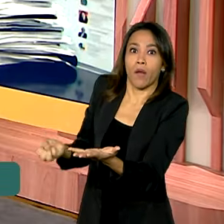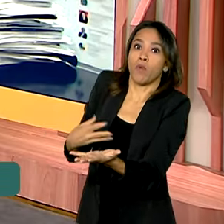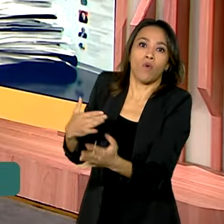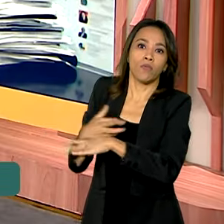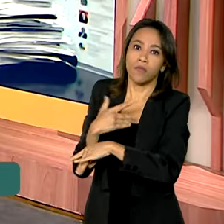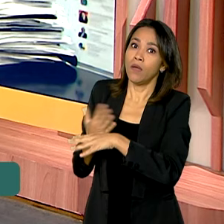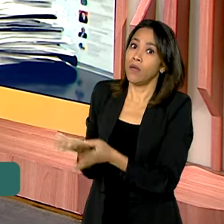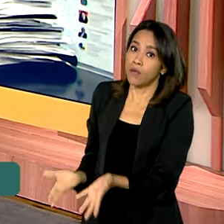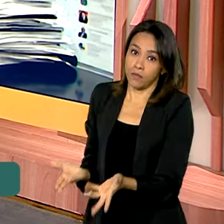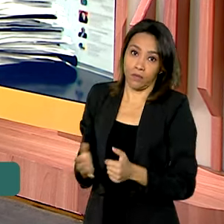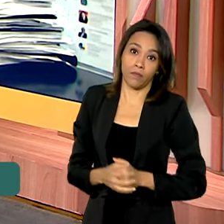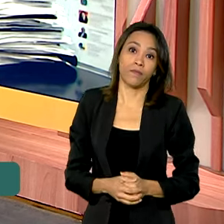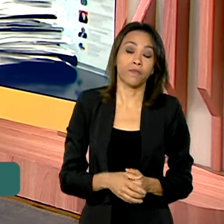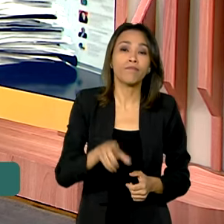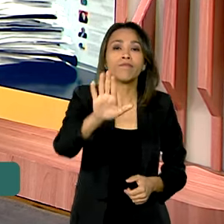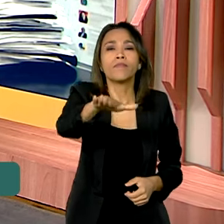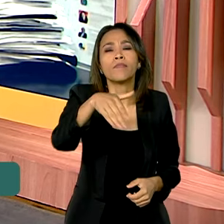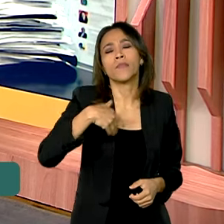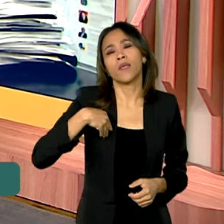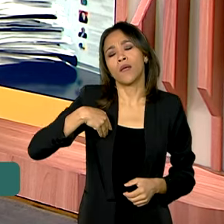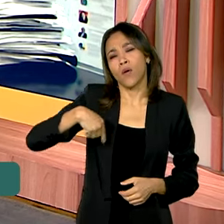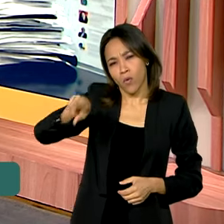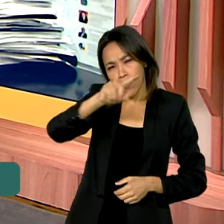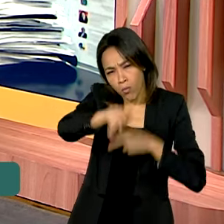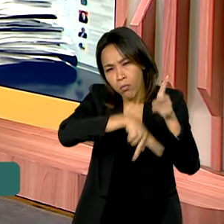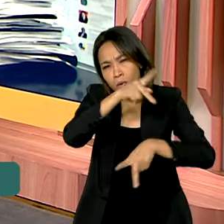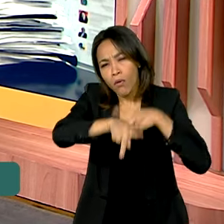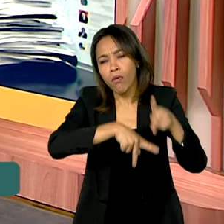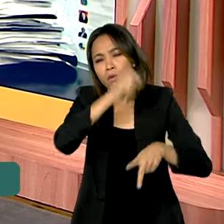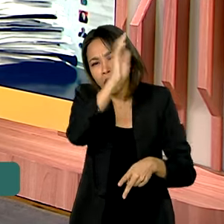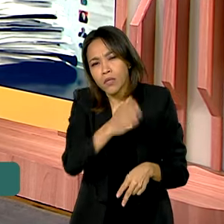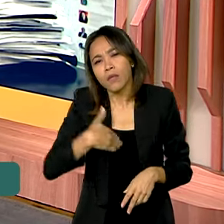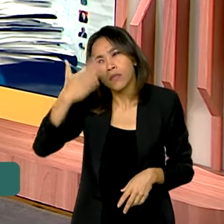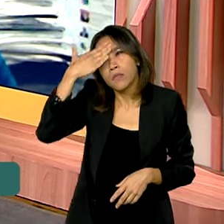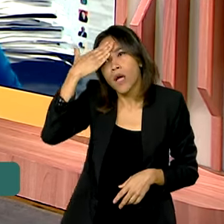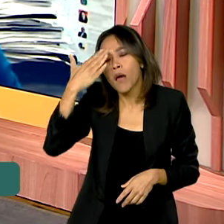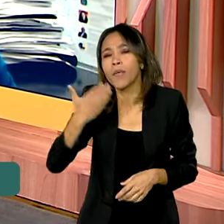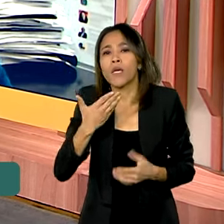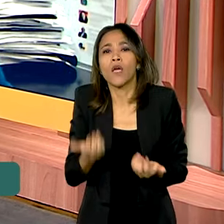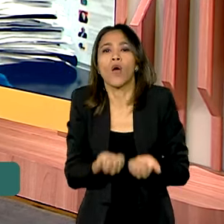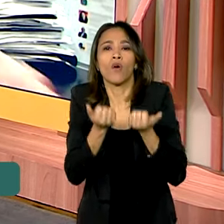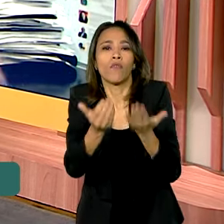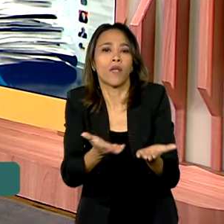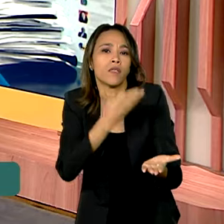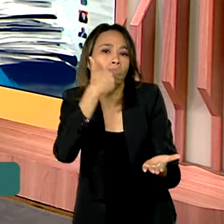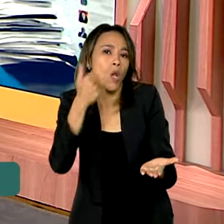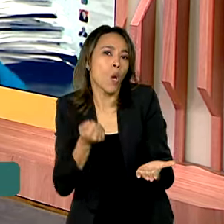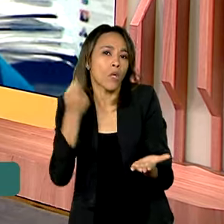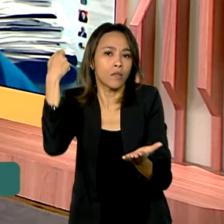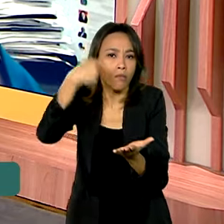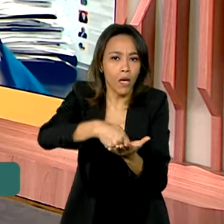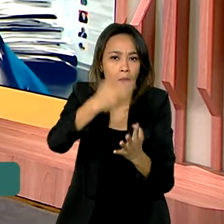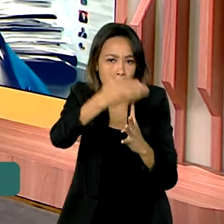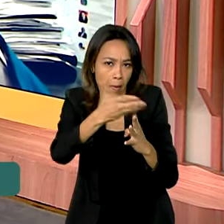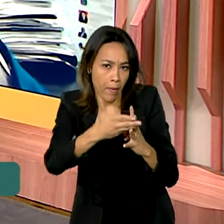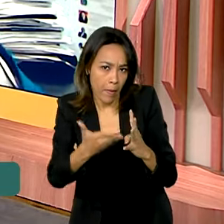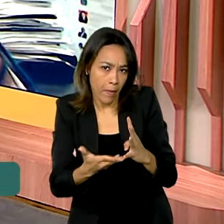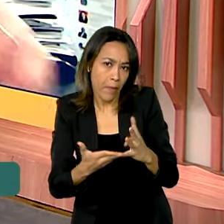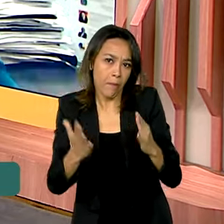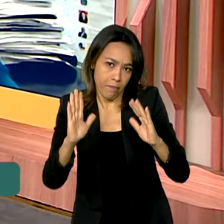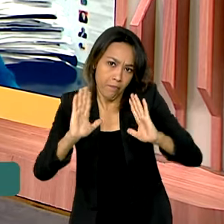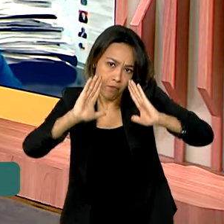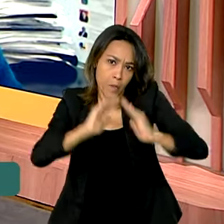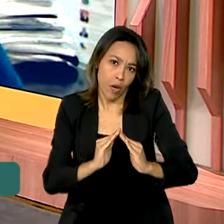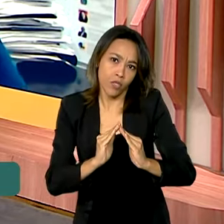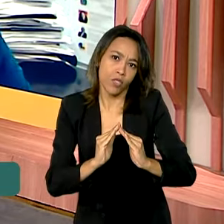Ministro, os brasileiros sabem que o programa oferece as melhores taxas, as melhores condições de financiamento da moradia, mas para quem